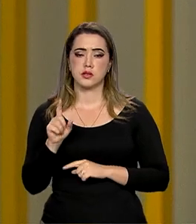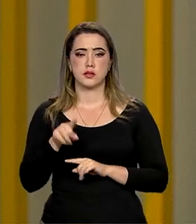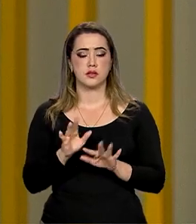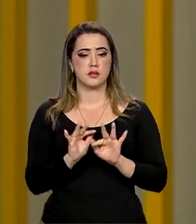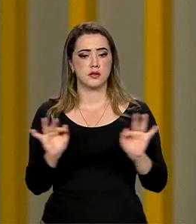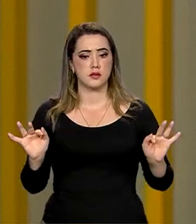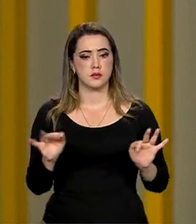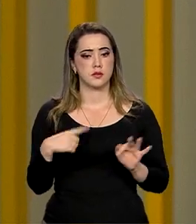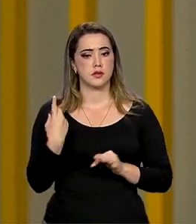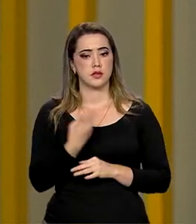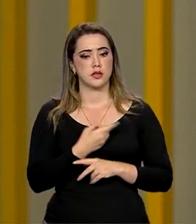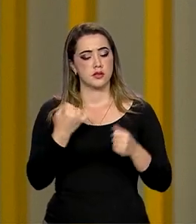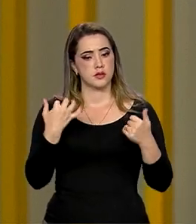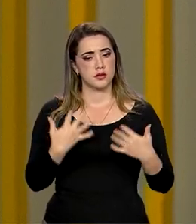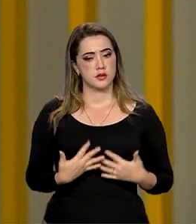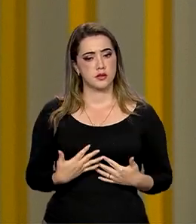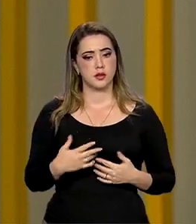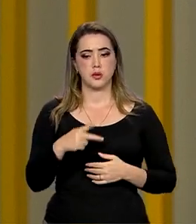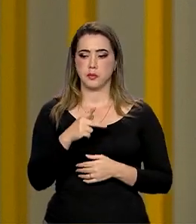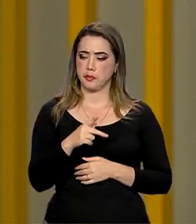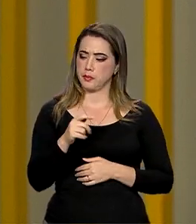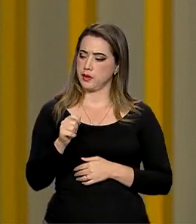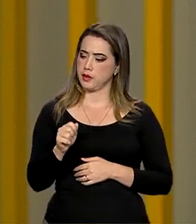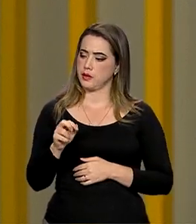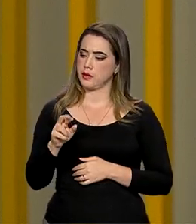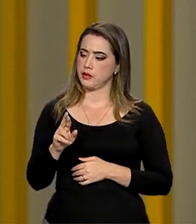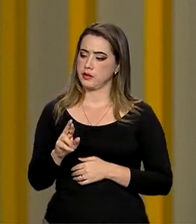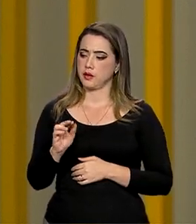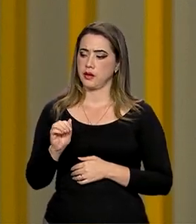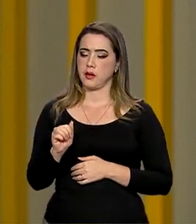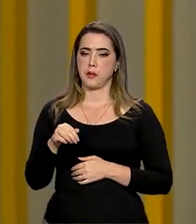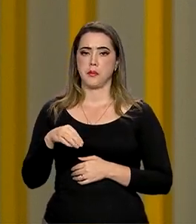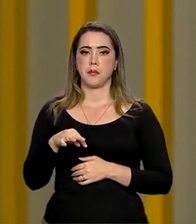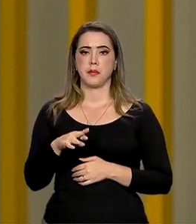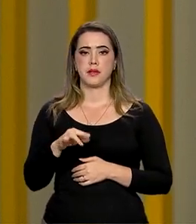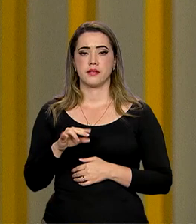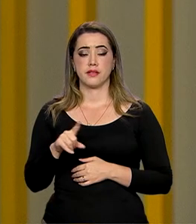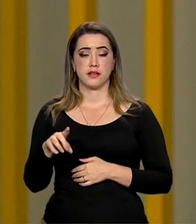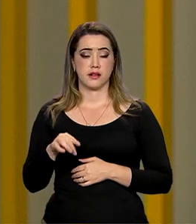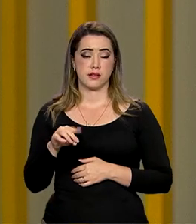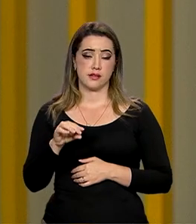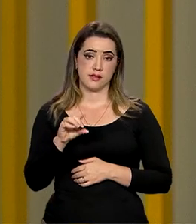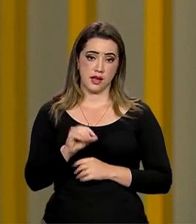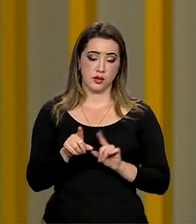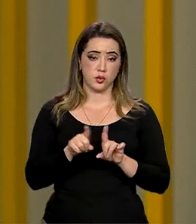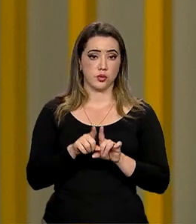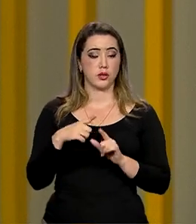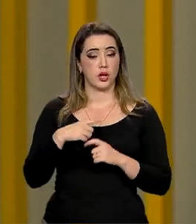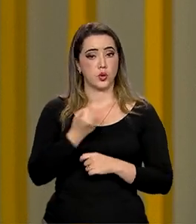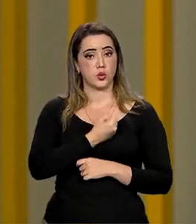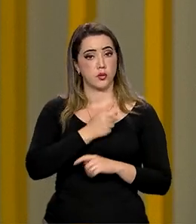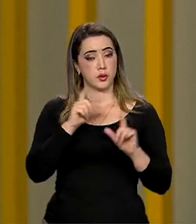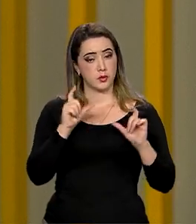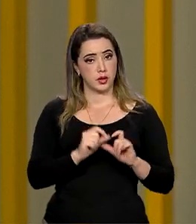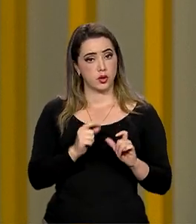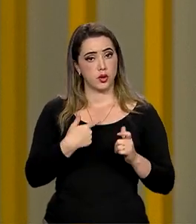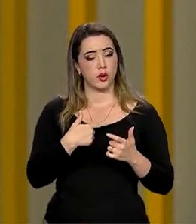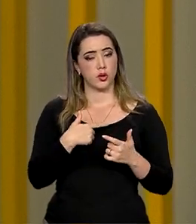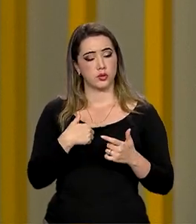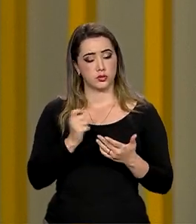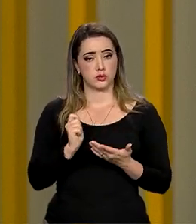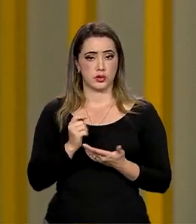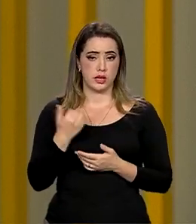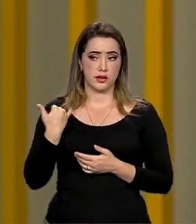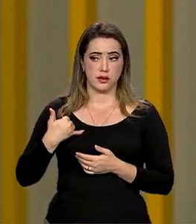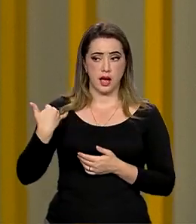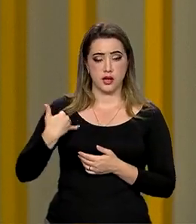que a gente chama de parametrizados, né? Por exemplo, a aposentadoria por idade, você tem um número mínimo de contribuições e a idade da pessoa, do